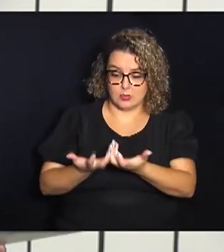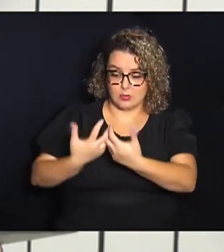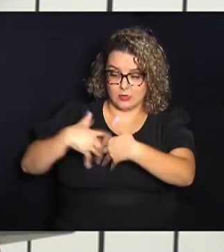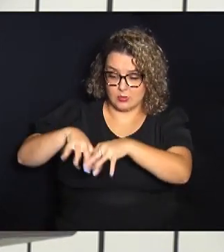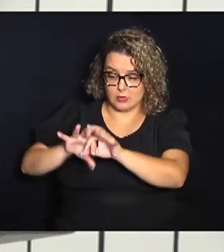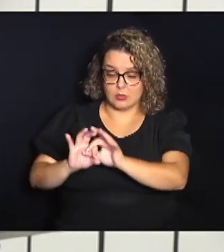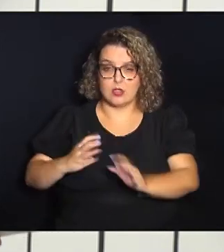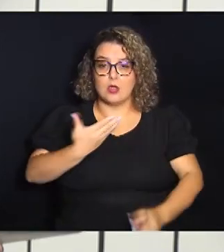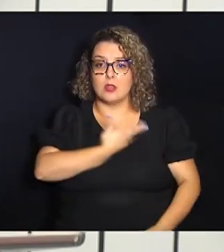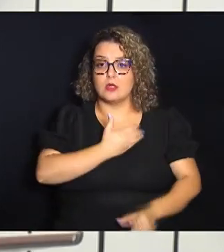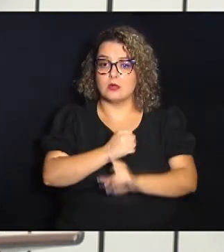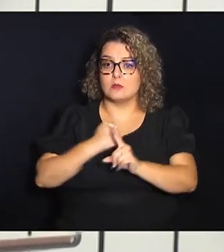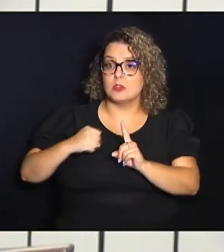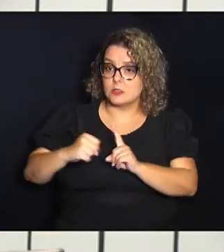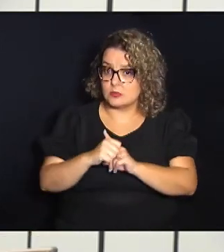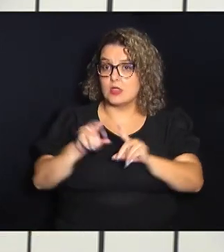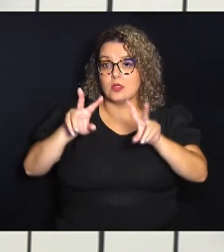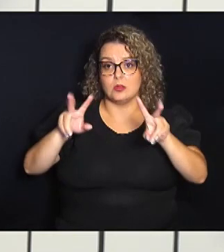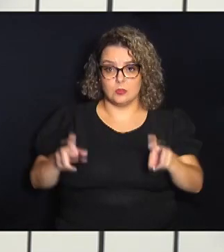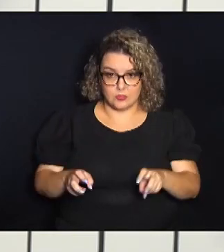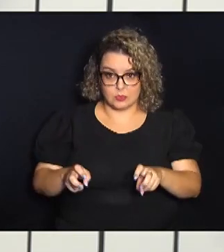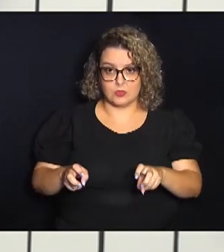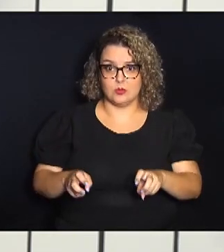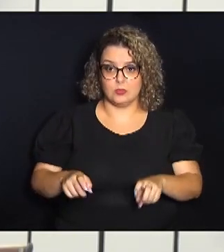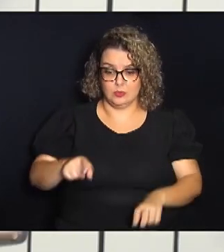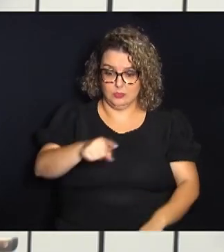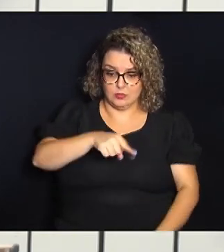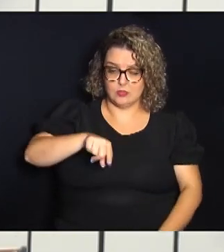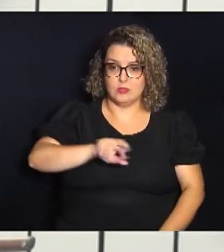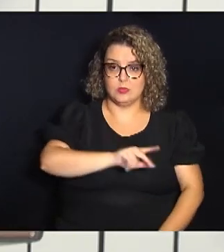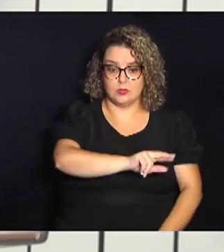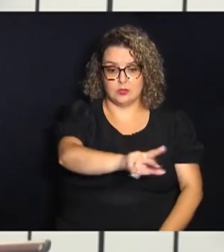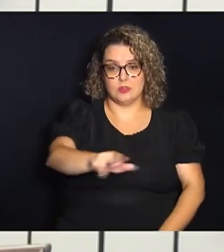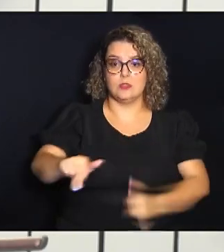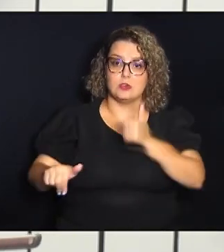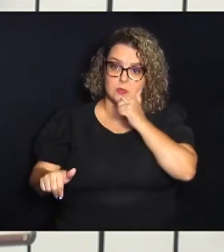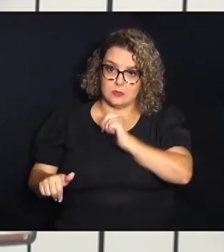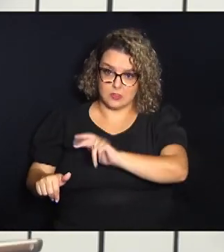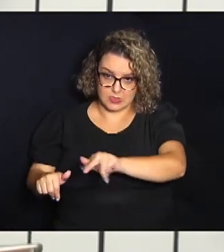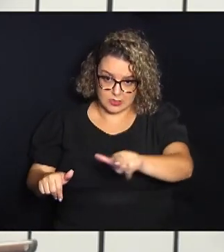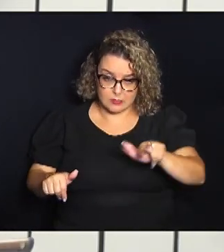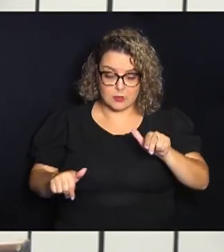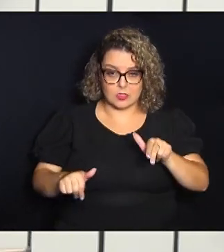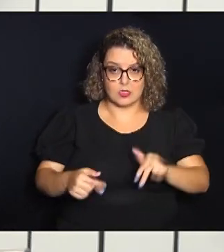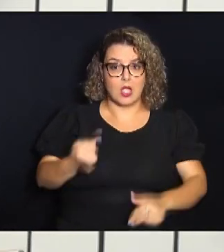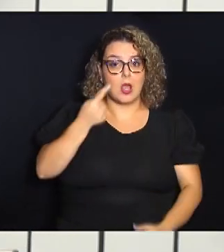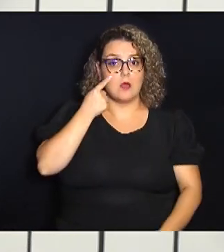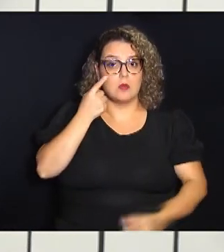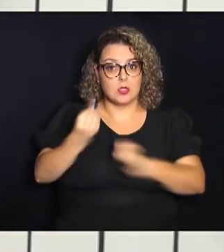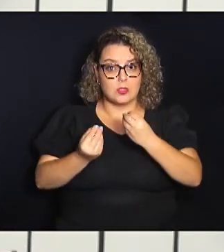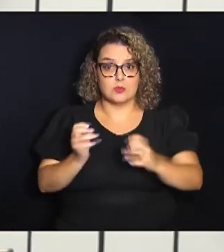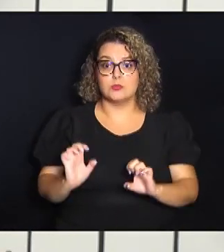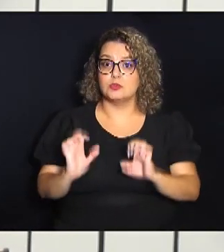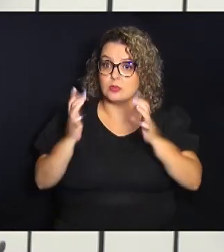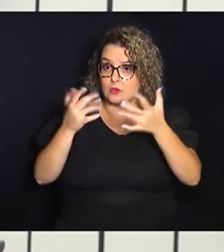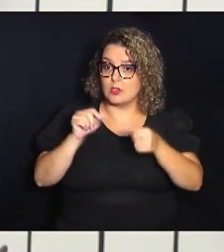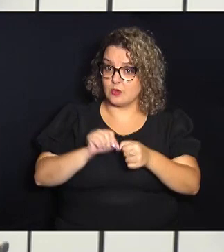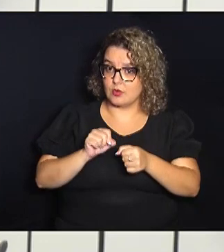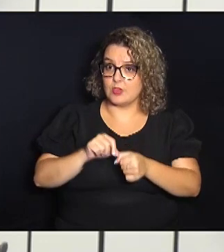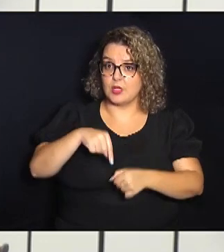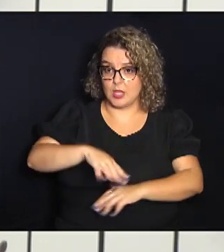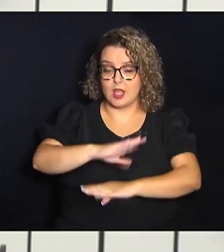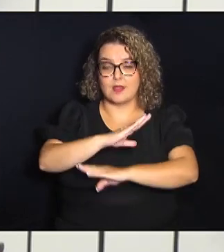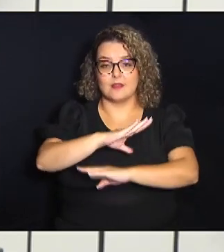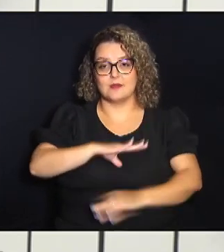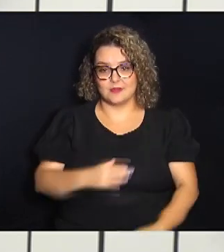Amizade Social e o lema Vós sois todos irmãos e irmãs. Confira como foi o evento realizado aqui na